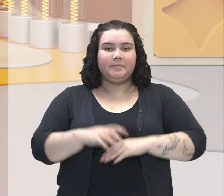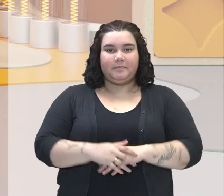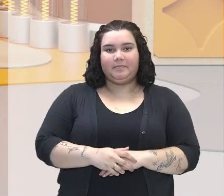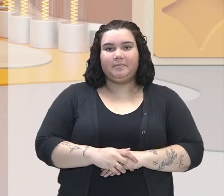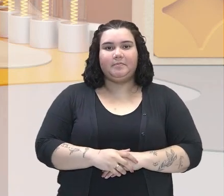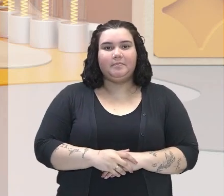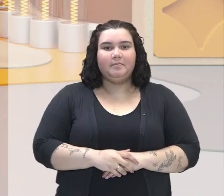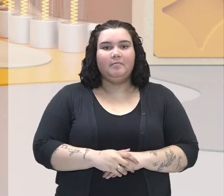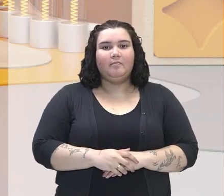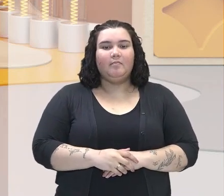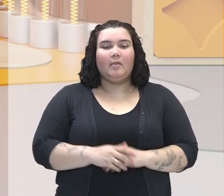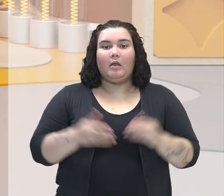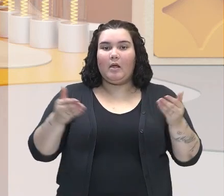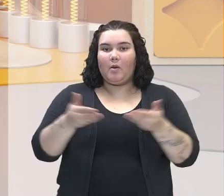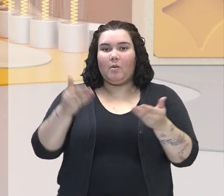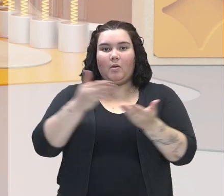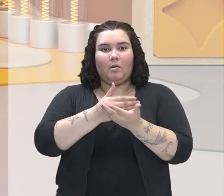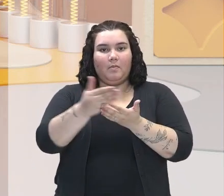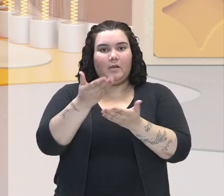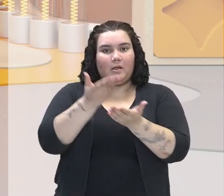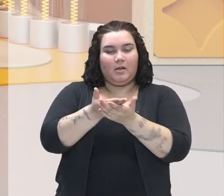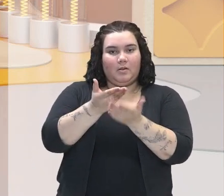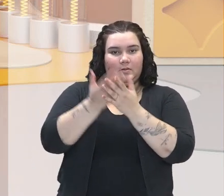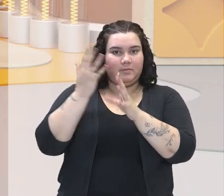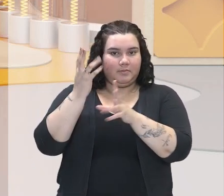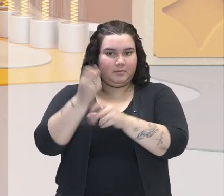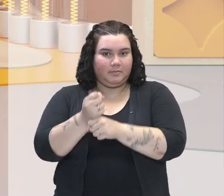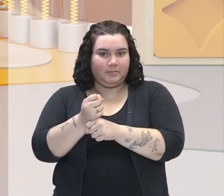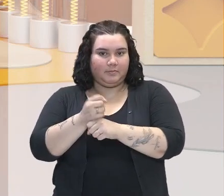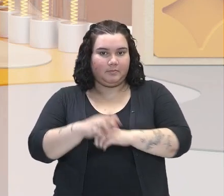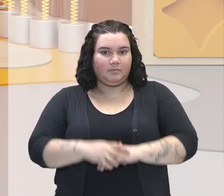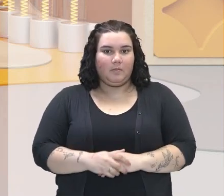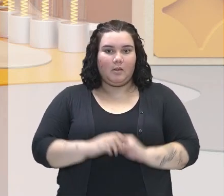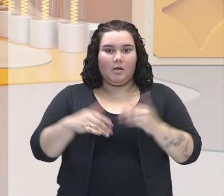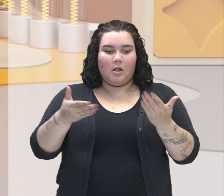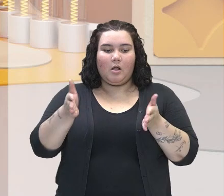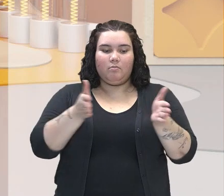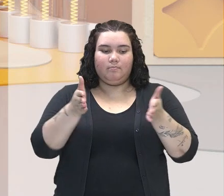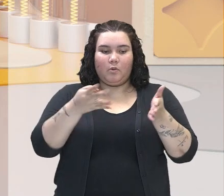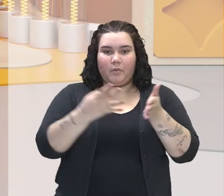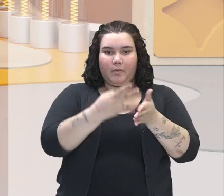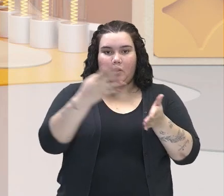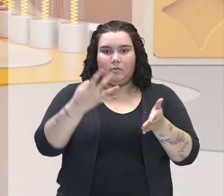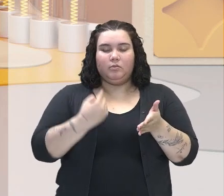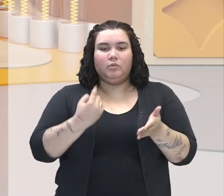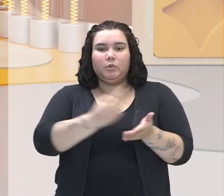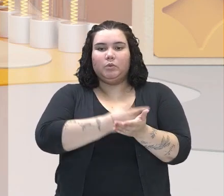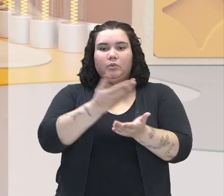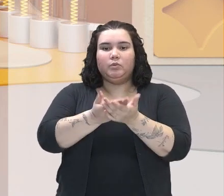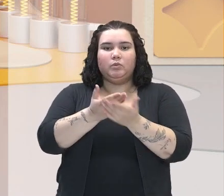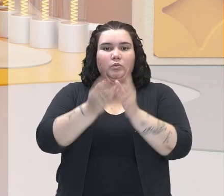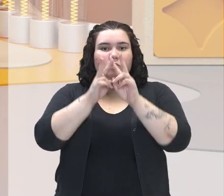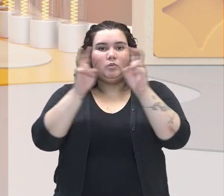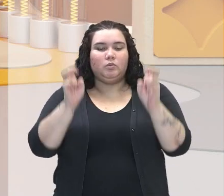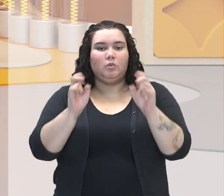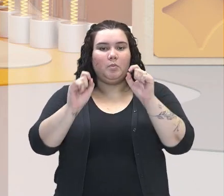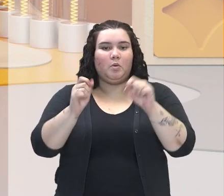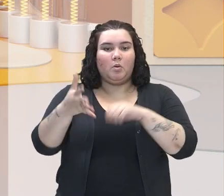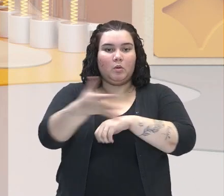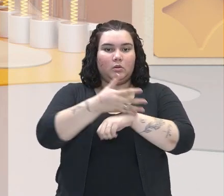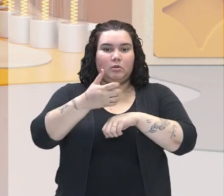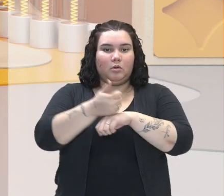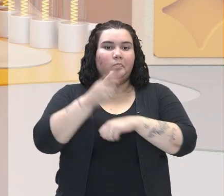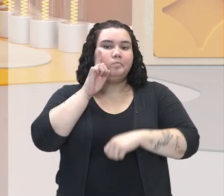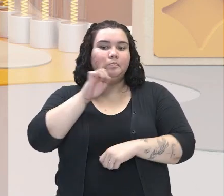vai dar início à nossa aula de revisão. Bem, durante as aulas da unidade de número 4, nós falamos sobre a colonização dos Estados Unidos.